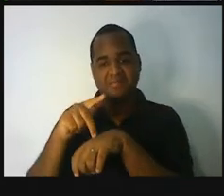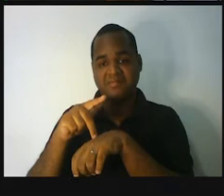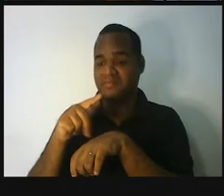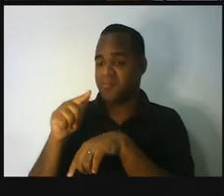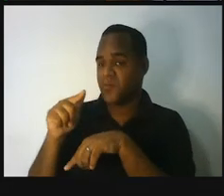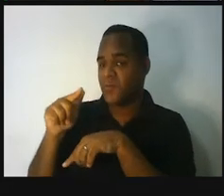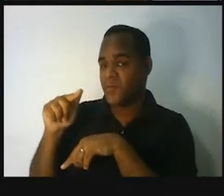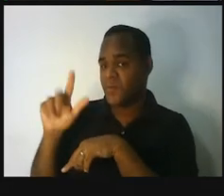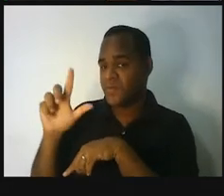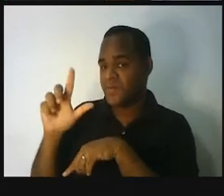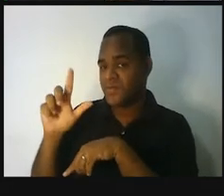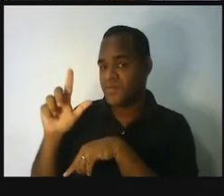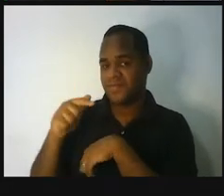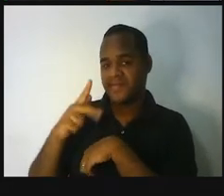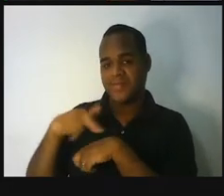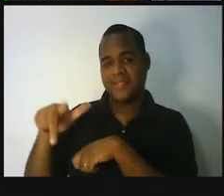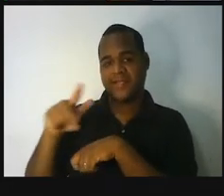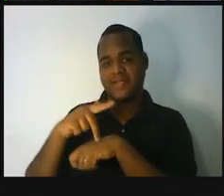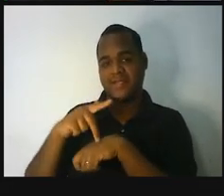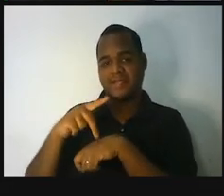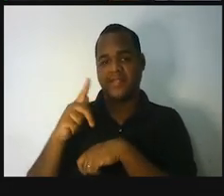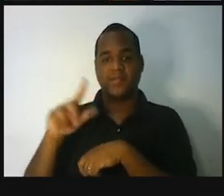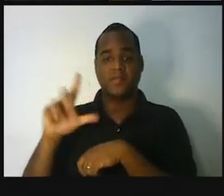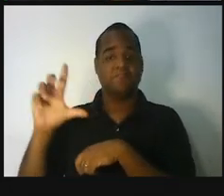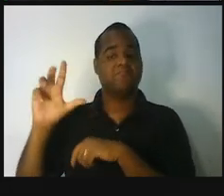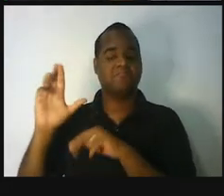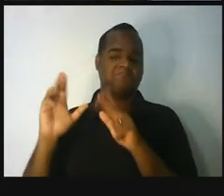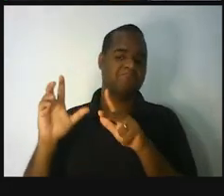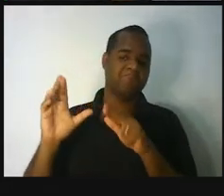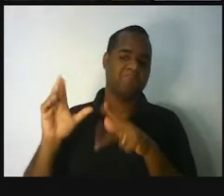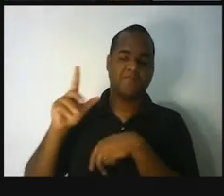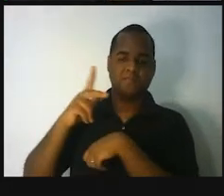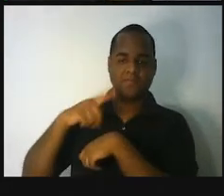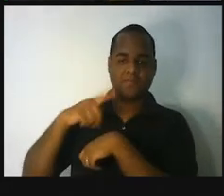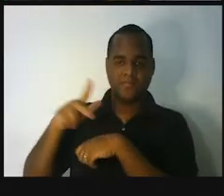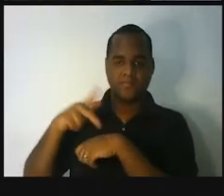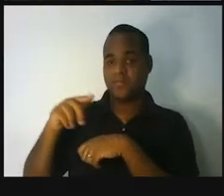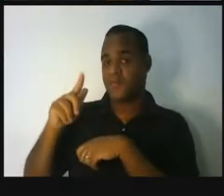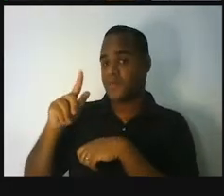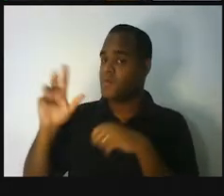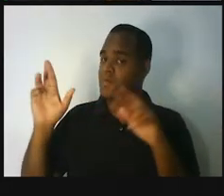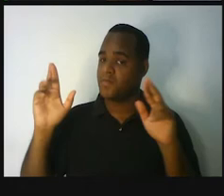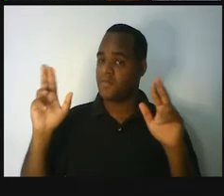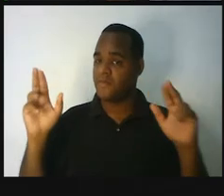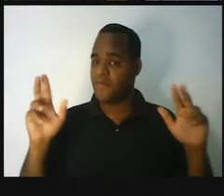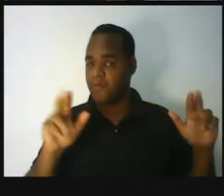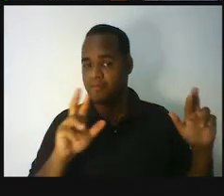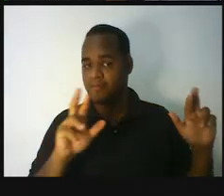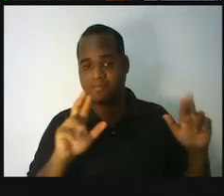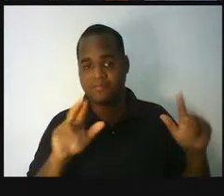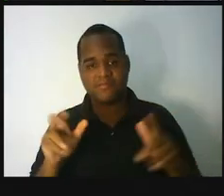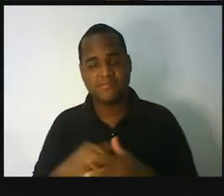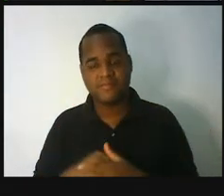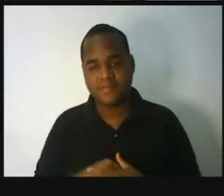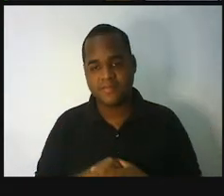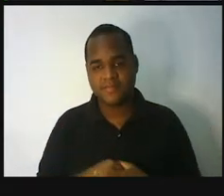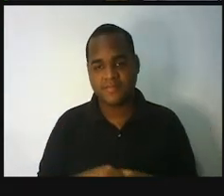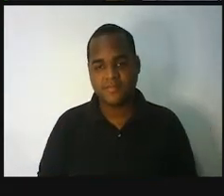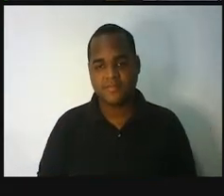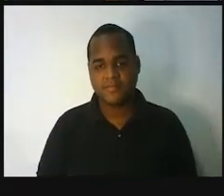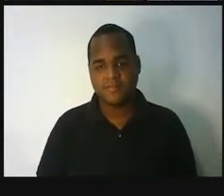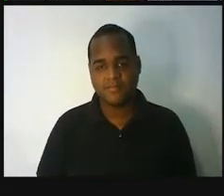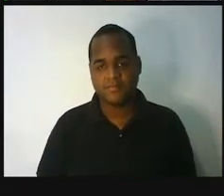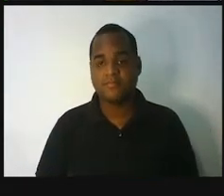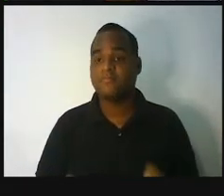Internacional é o quê? De fora, do exterior, de outros países que não são o Brasil. Então,